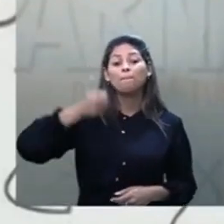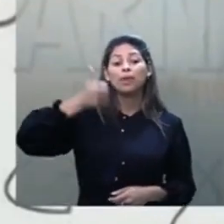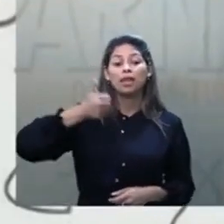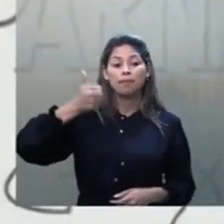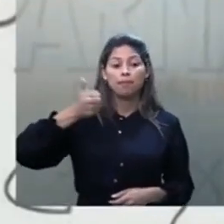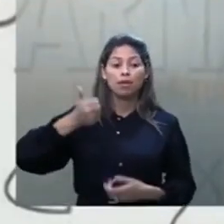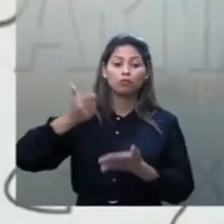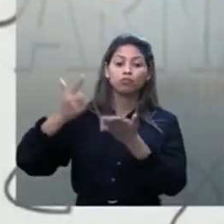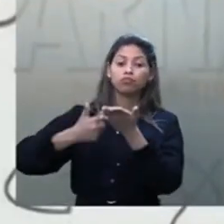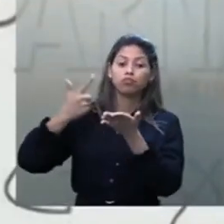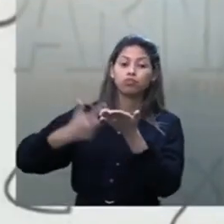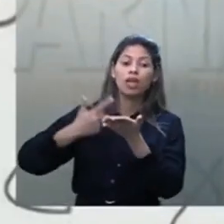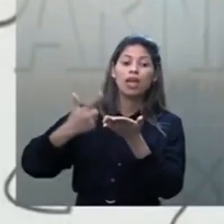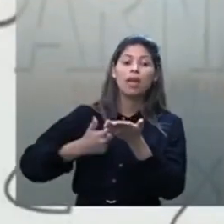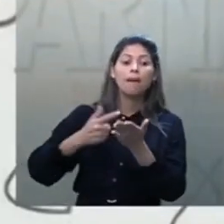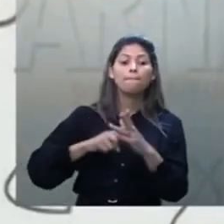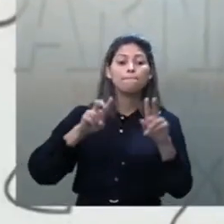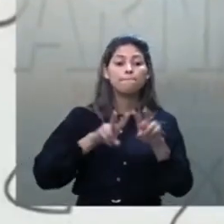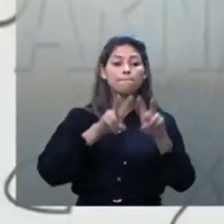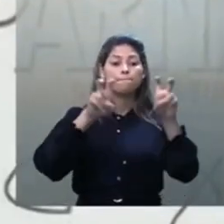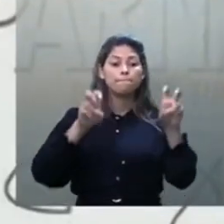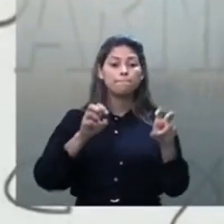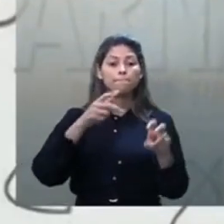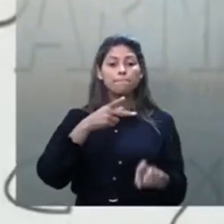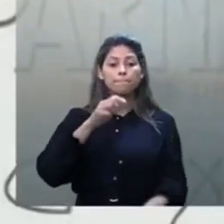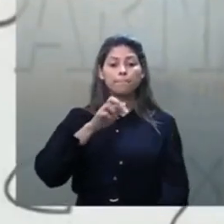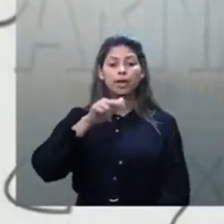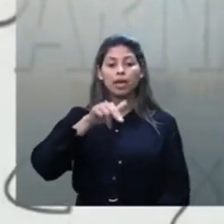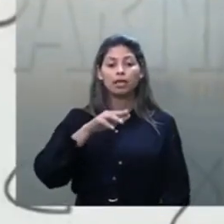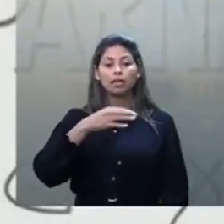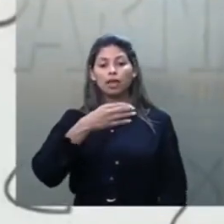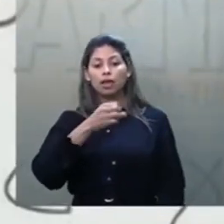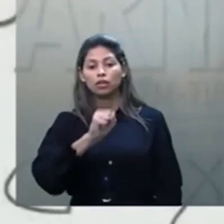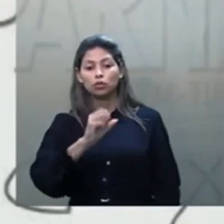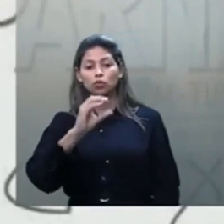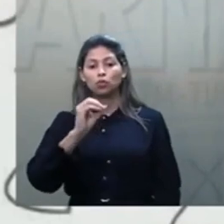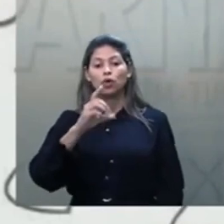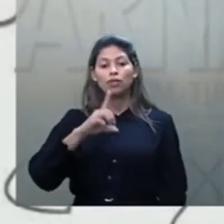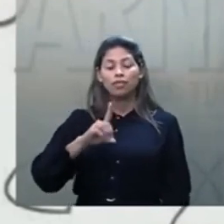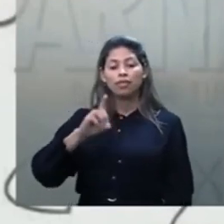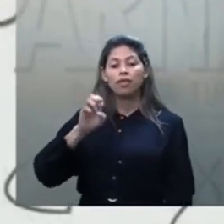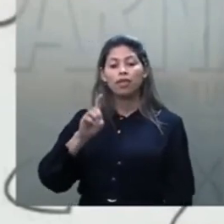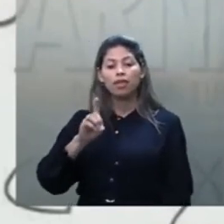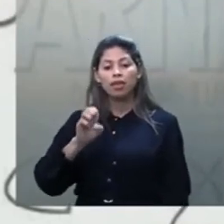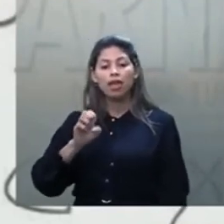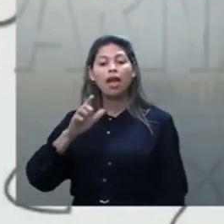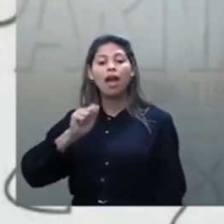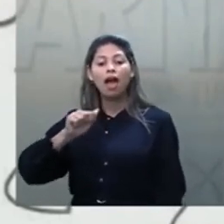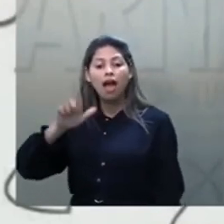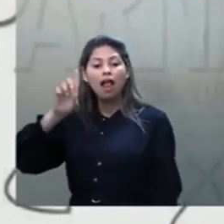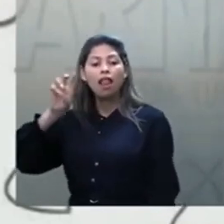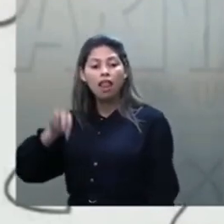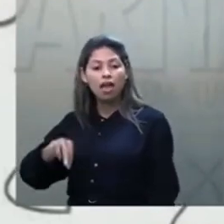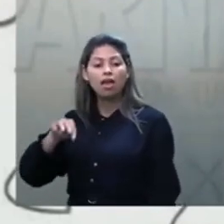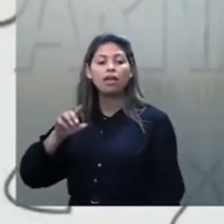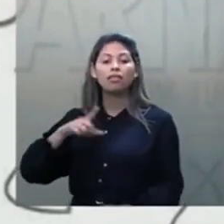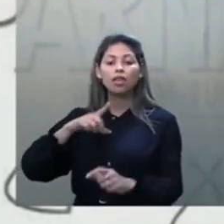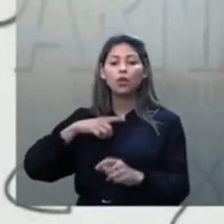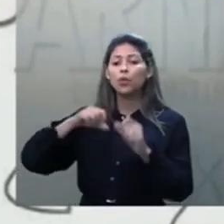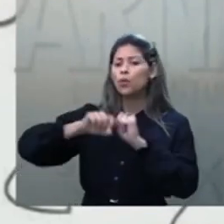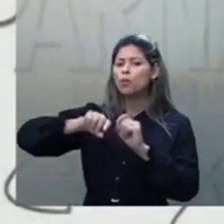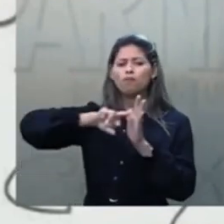Alentúmulo, com dezenas de poetas brasileiros e portugueses com todo o seu estilo, com todas as suas características,